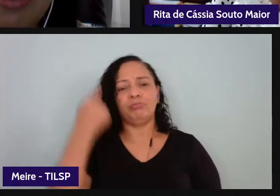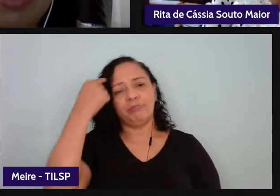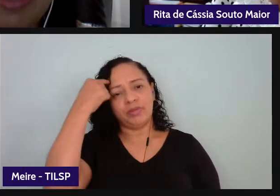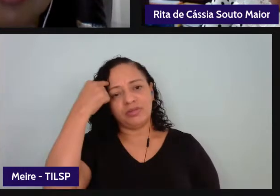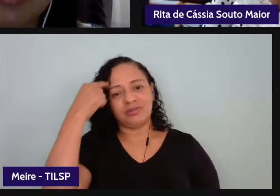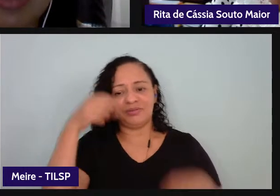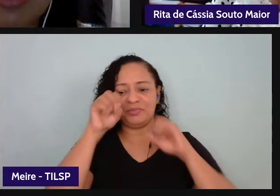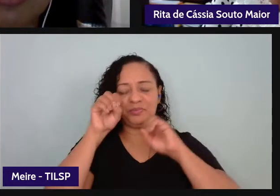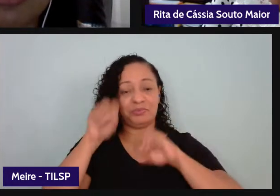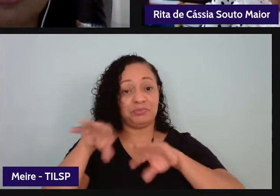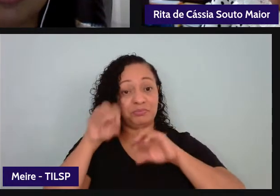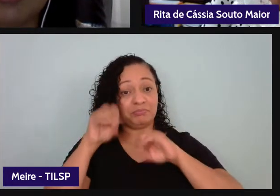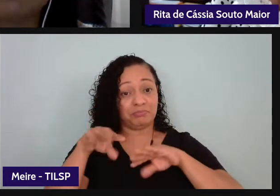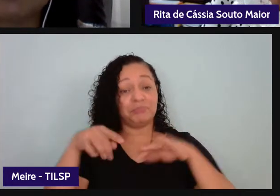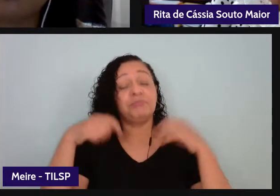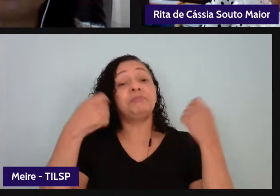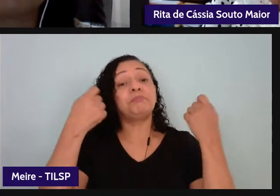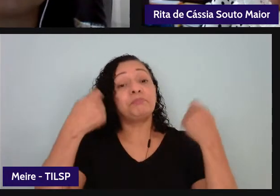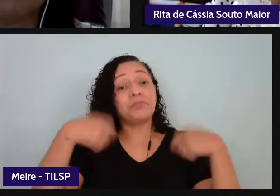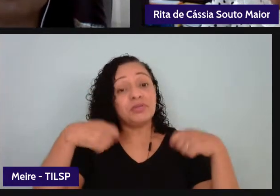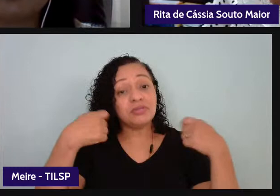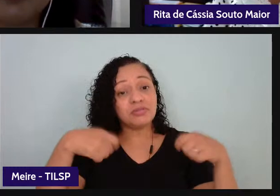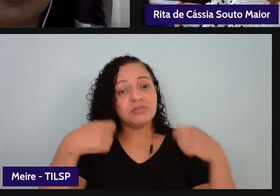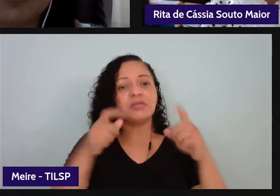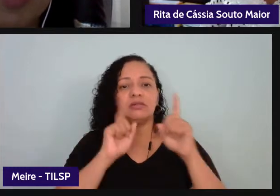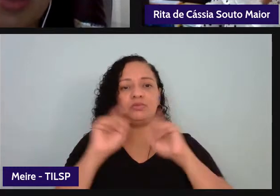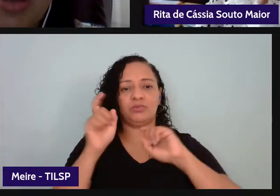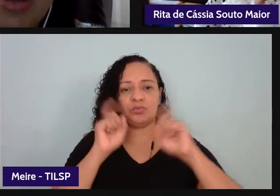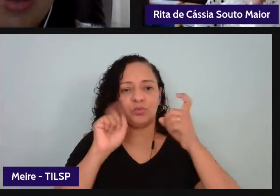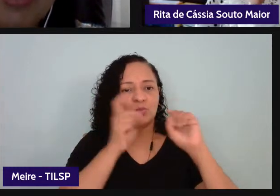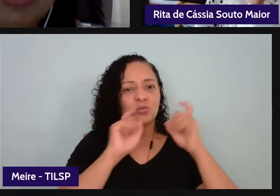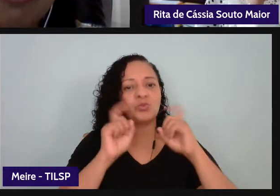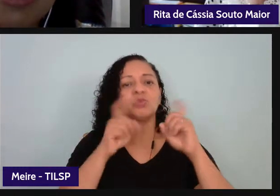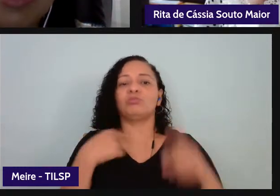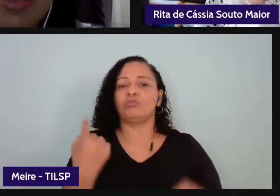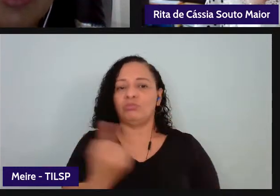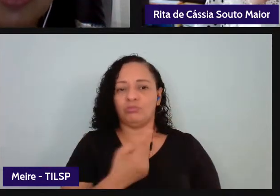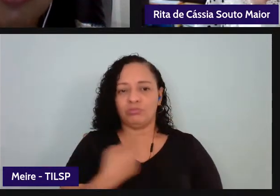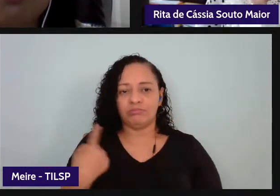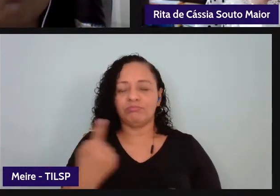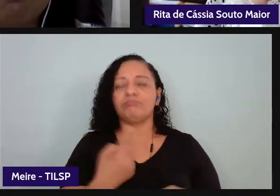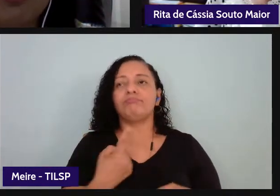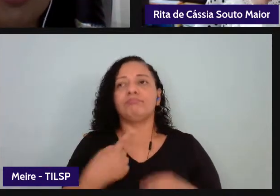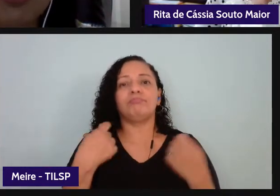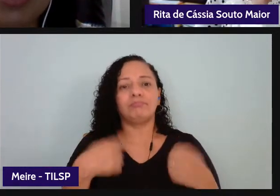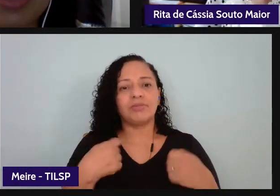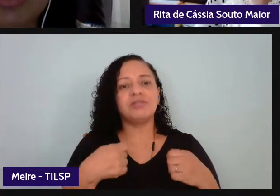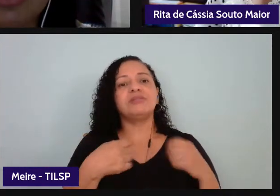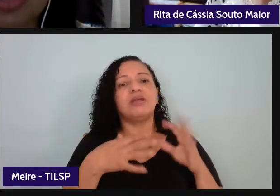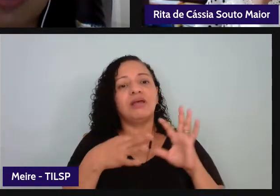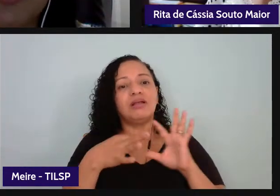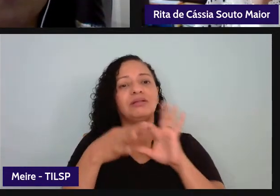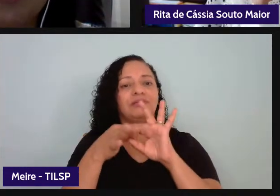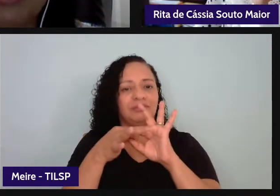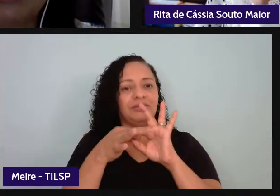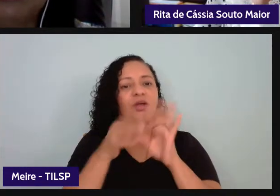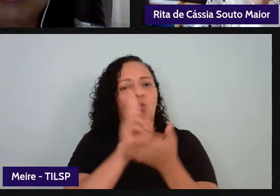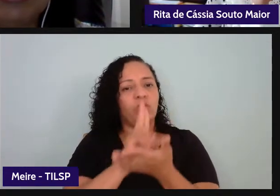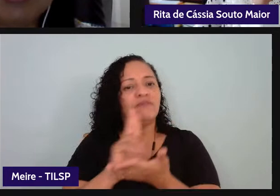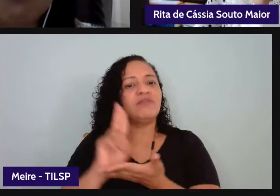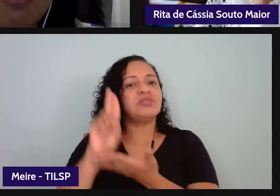é necessário a gente ter essa discussão junto às universidades por conta da questão